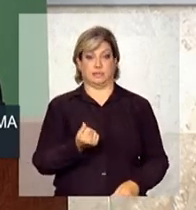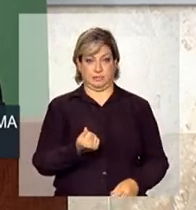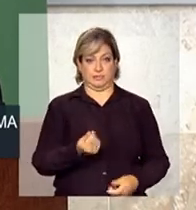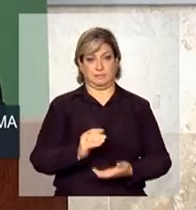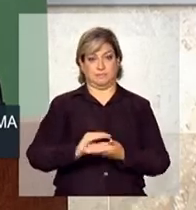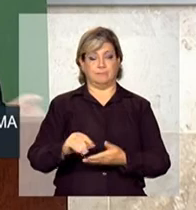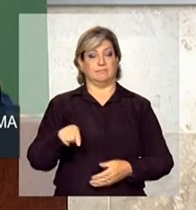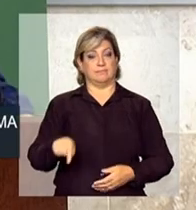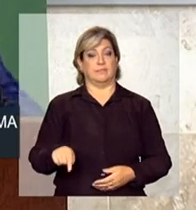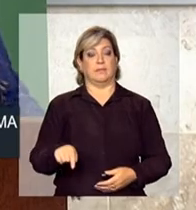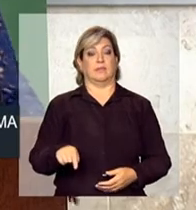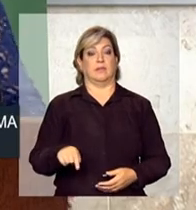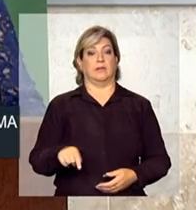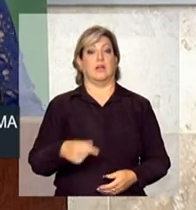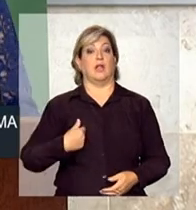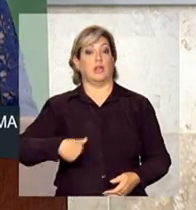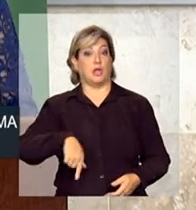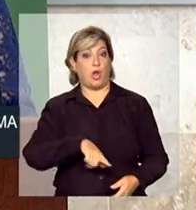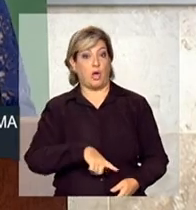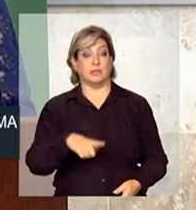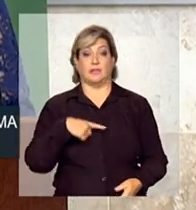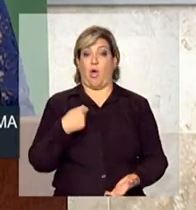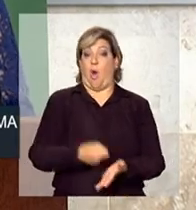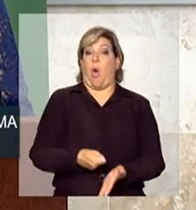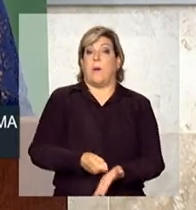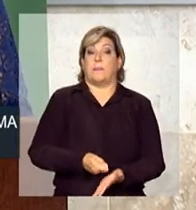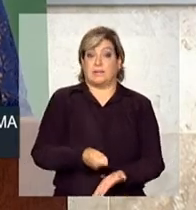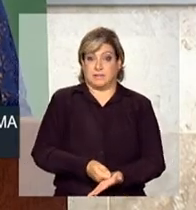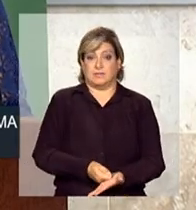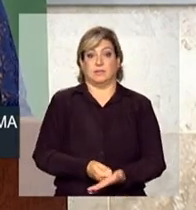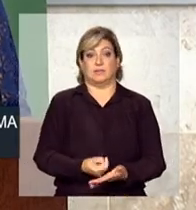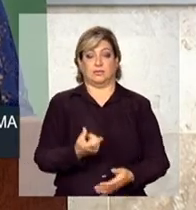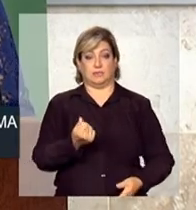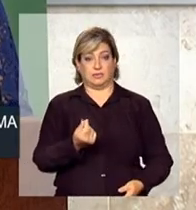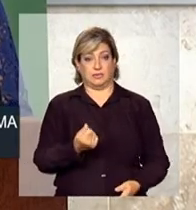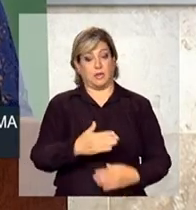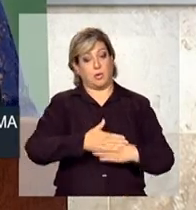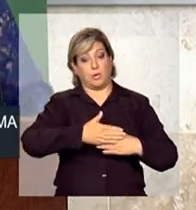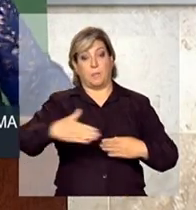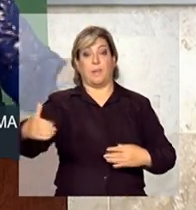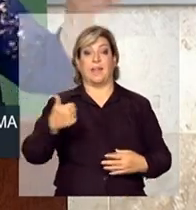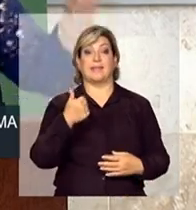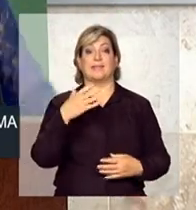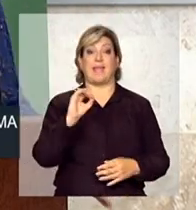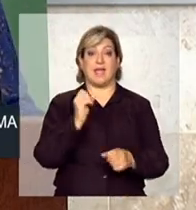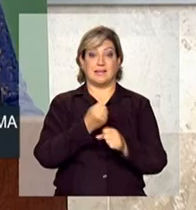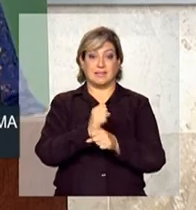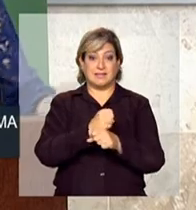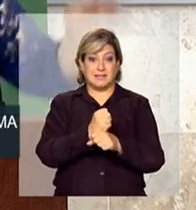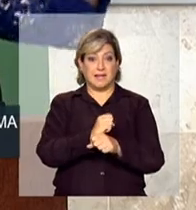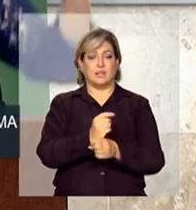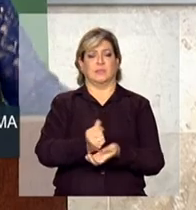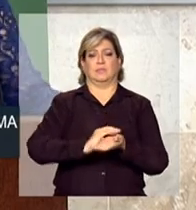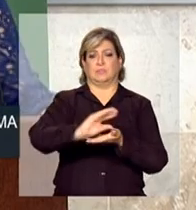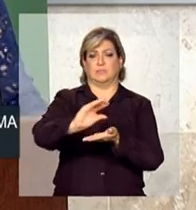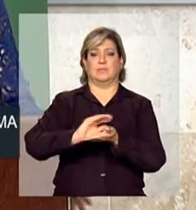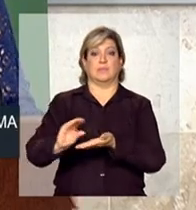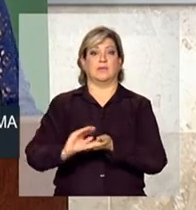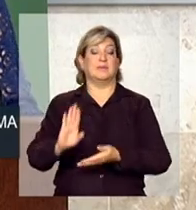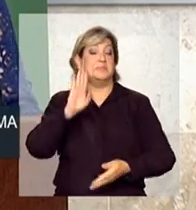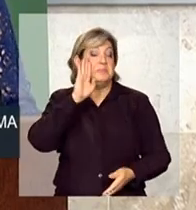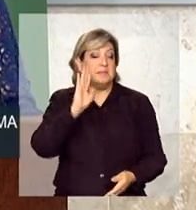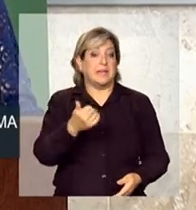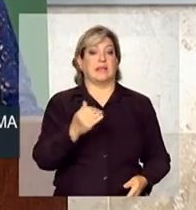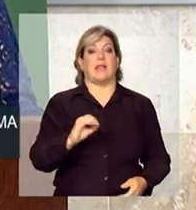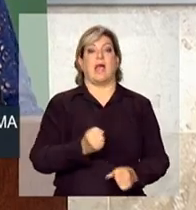É dinheiro que nós temos a obrigação nos próximos 10 anos de alocar, no mínimo 10